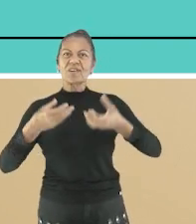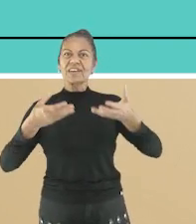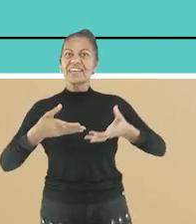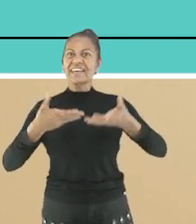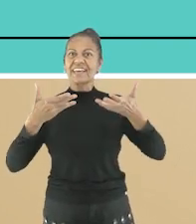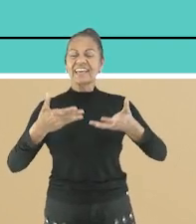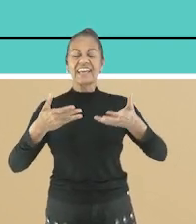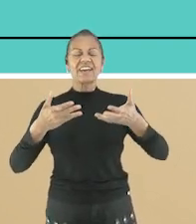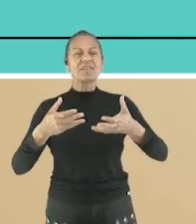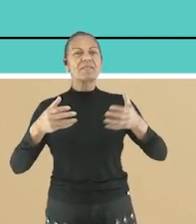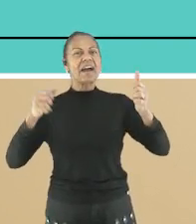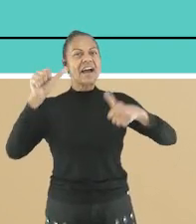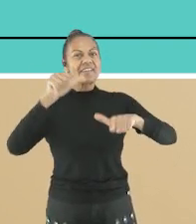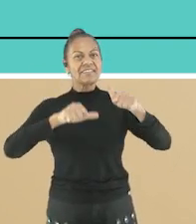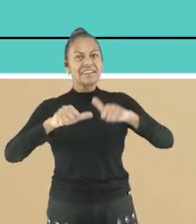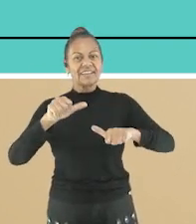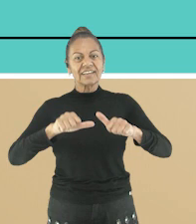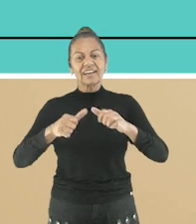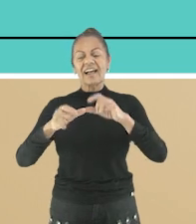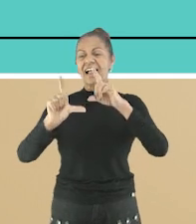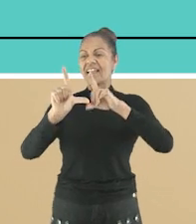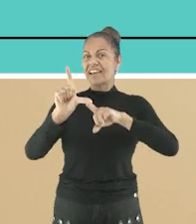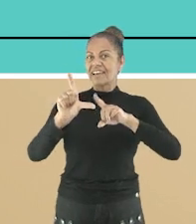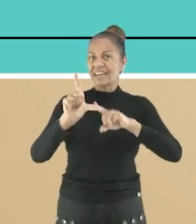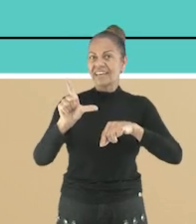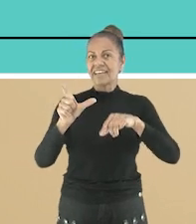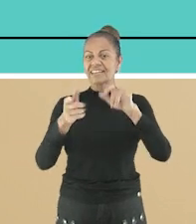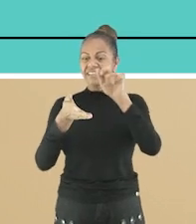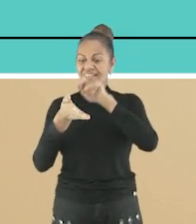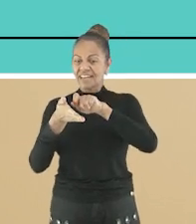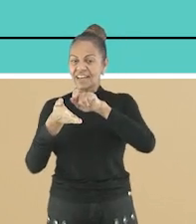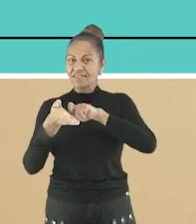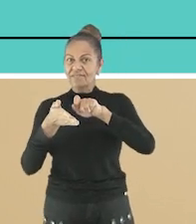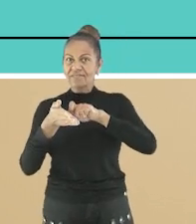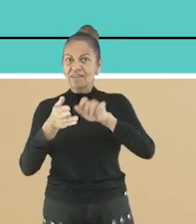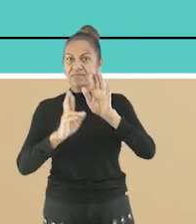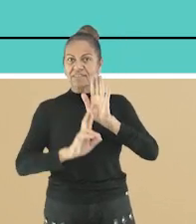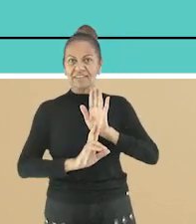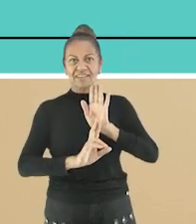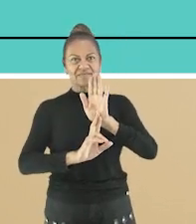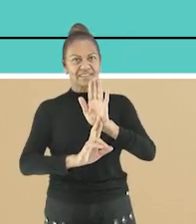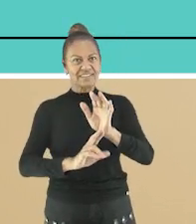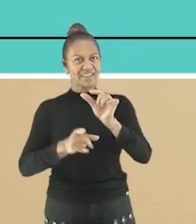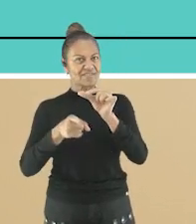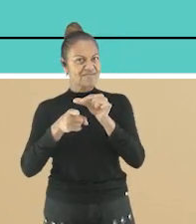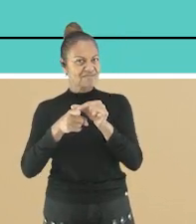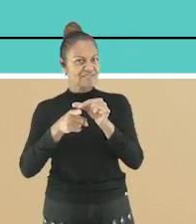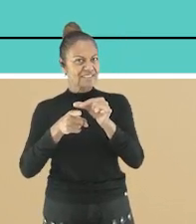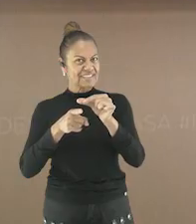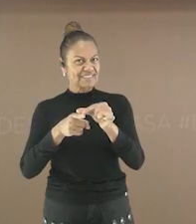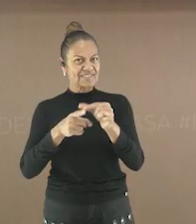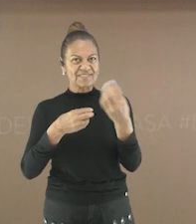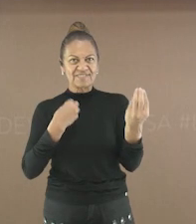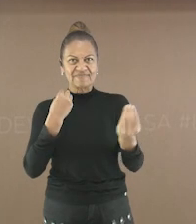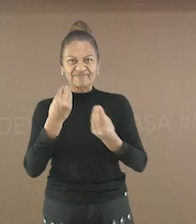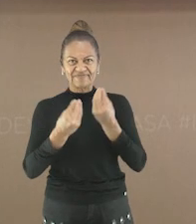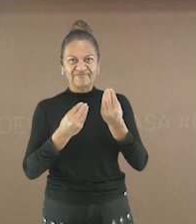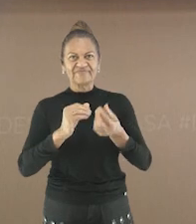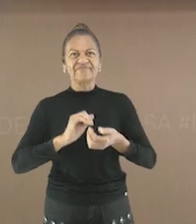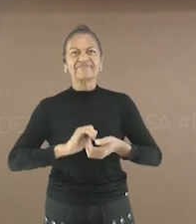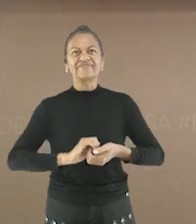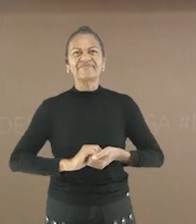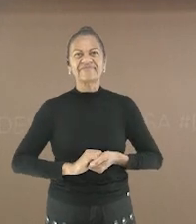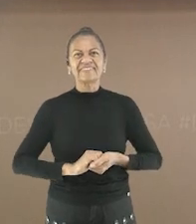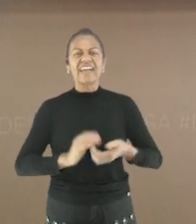avaliar quais letras, grafemas, devem empregar para representar os fonemas. Agora,